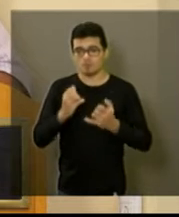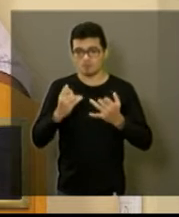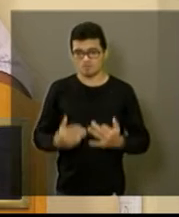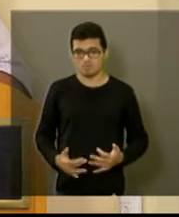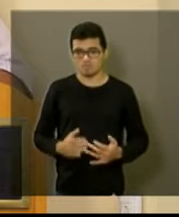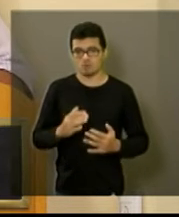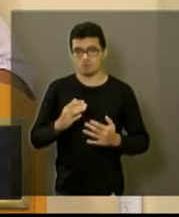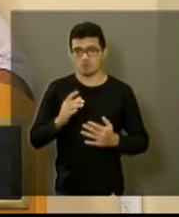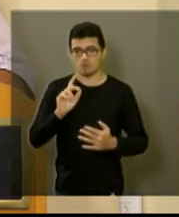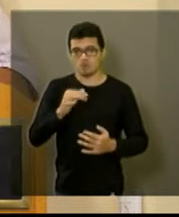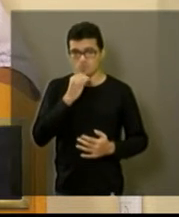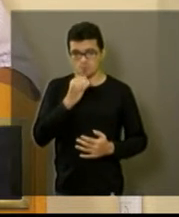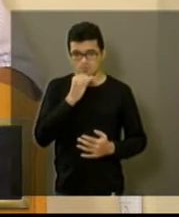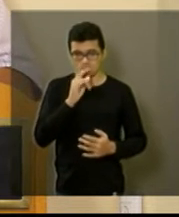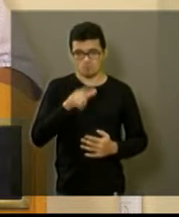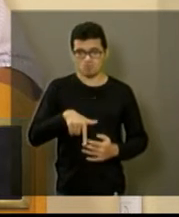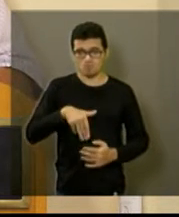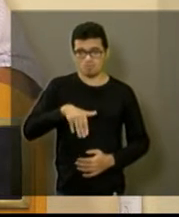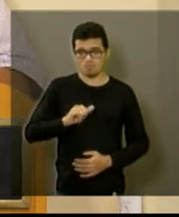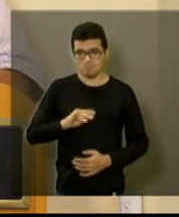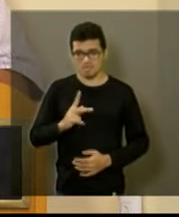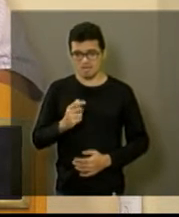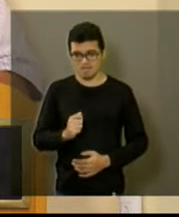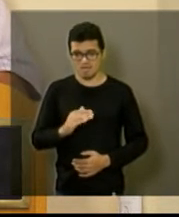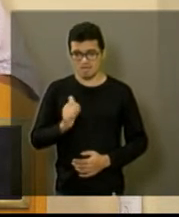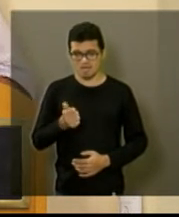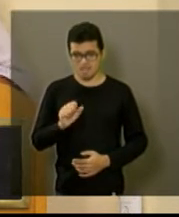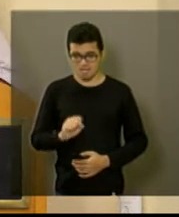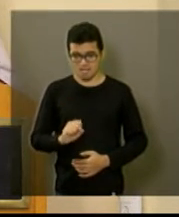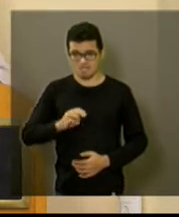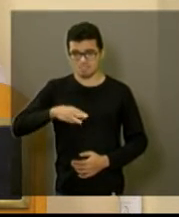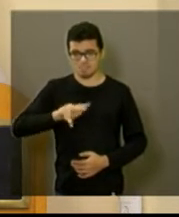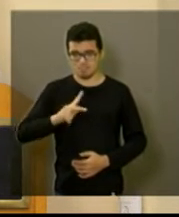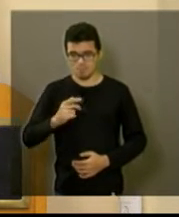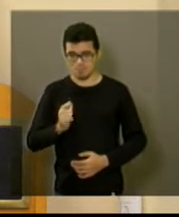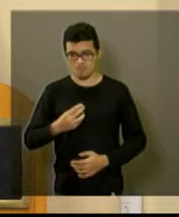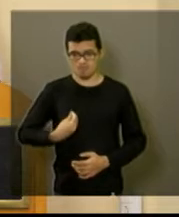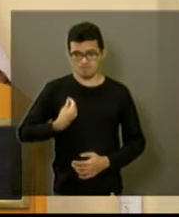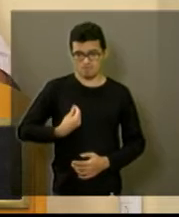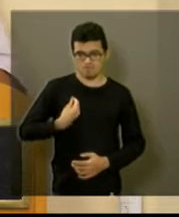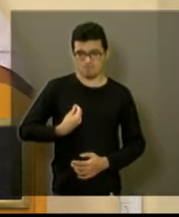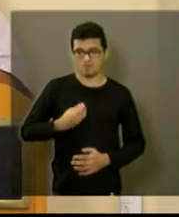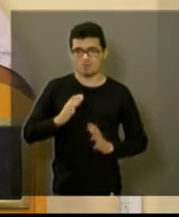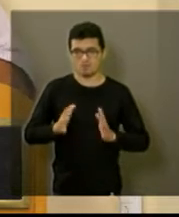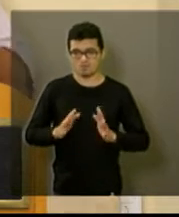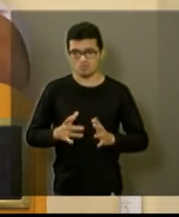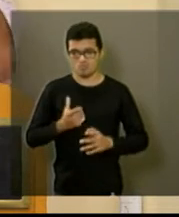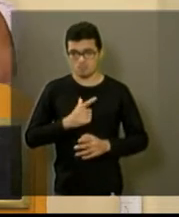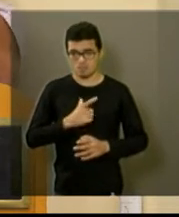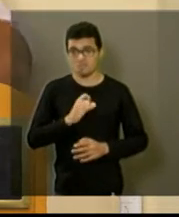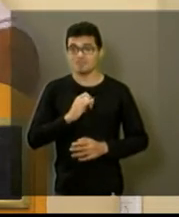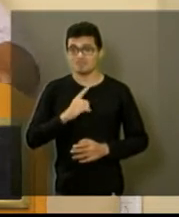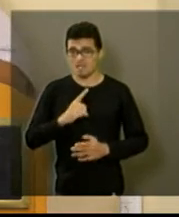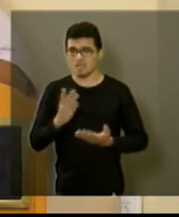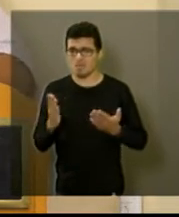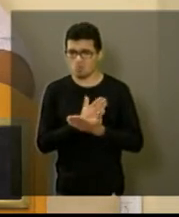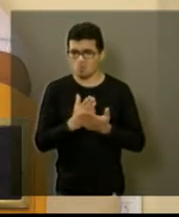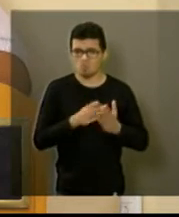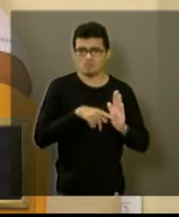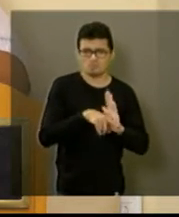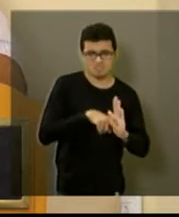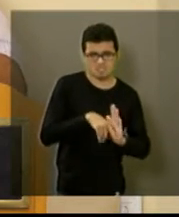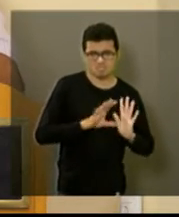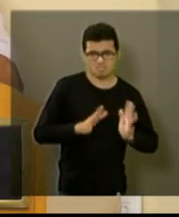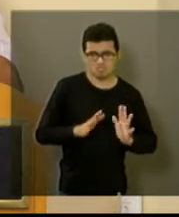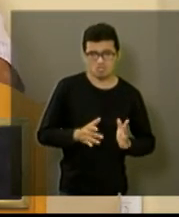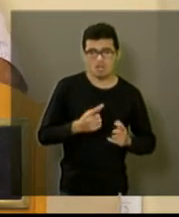e Minha Vida não tem nada aprovado ainda, nós não temos nenhum planejamento. Há um estudo que já foi feito, mas, por enquanto, nós estamos aguardando a nova gestão